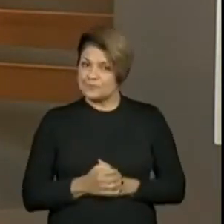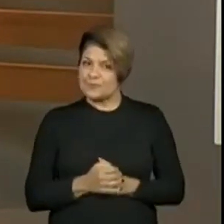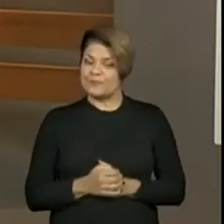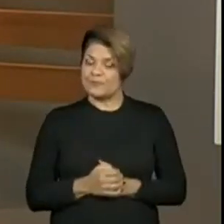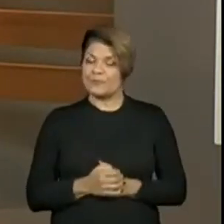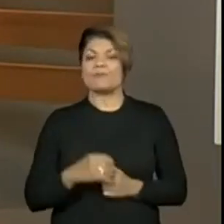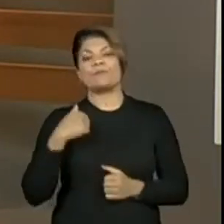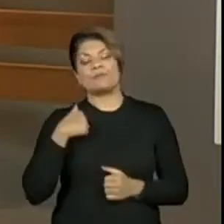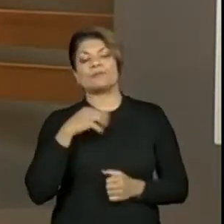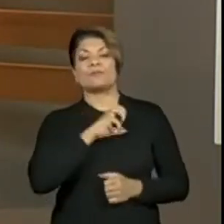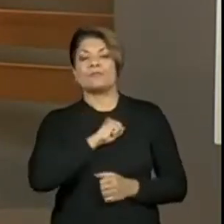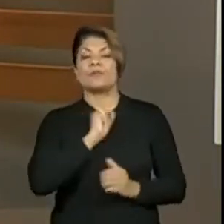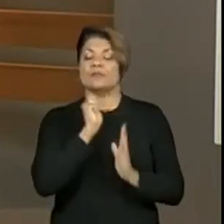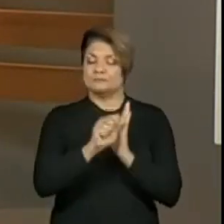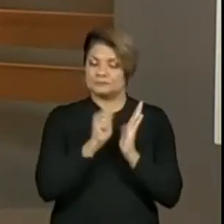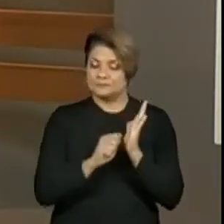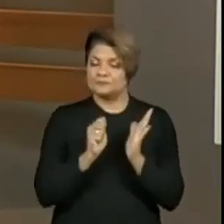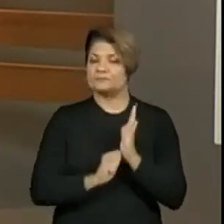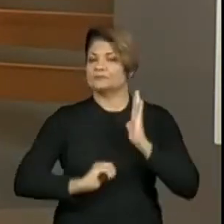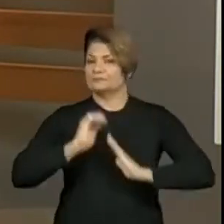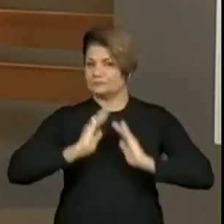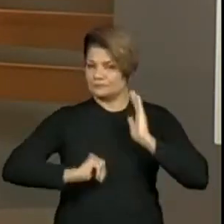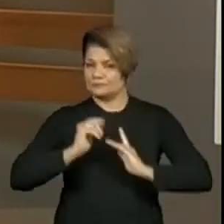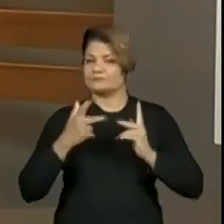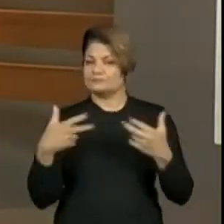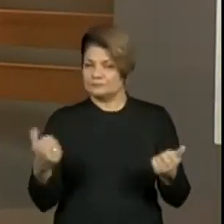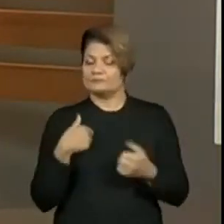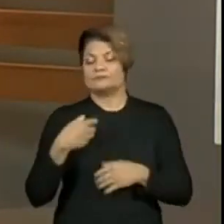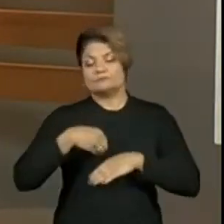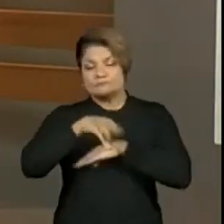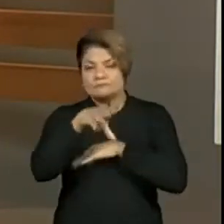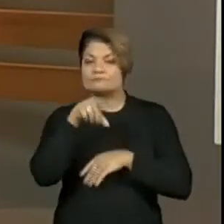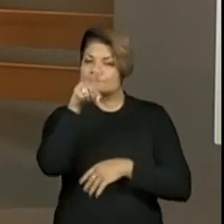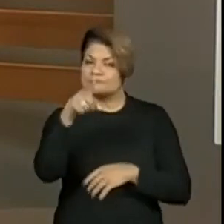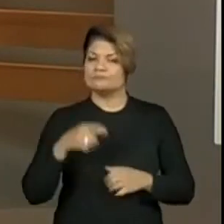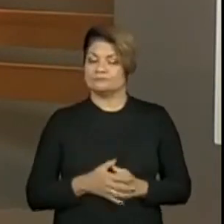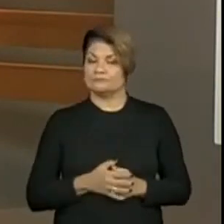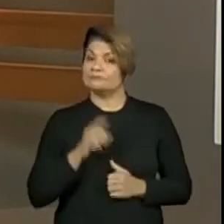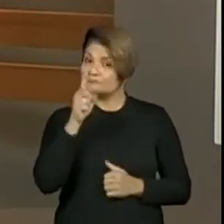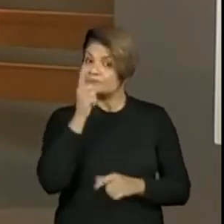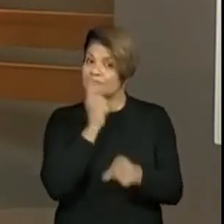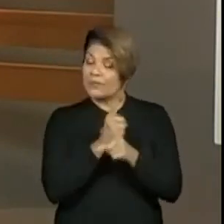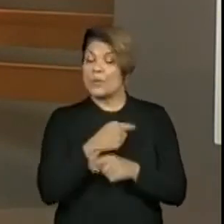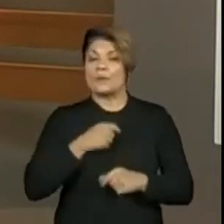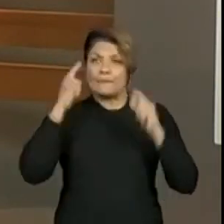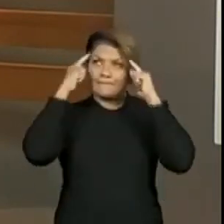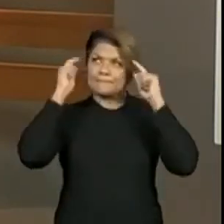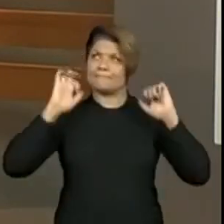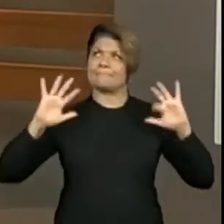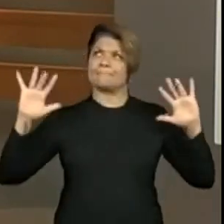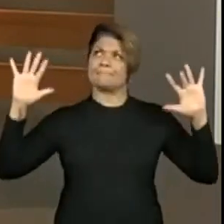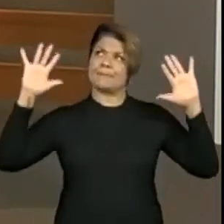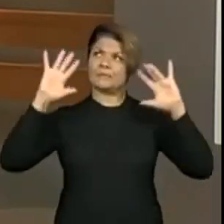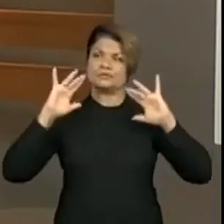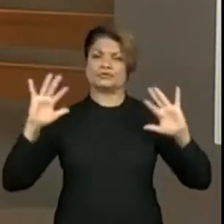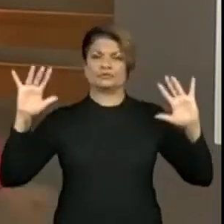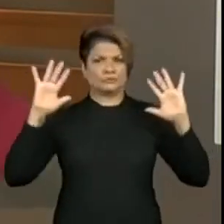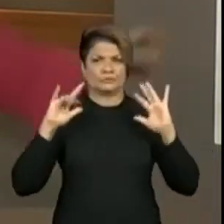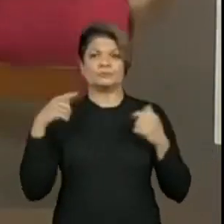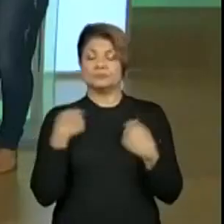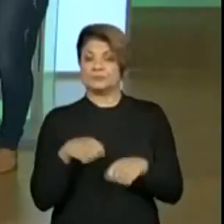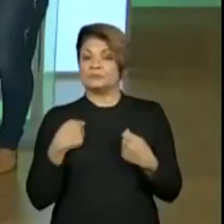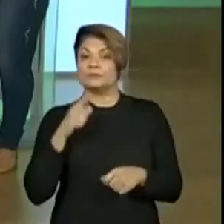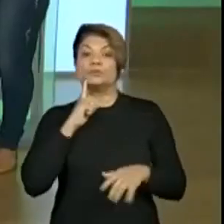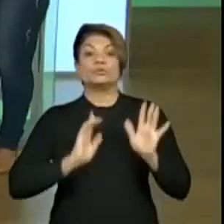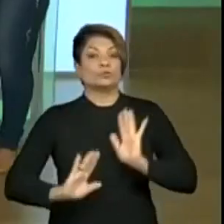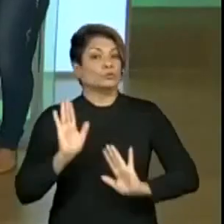E vocês vão descobrir que a gente pode fazer muita coisa com a imaginação, desde que a gente tenha o cuidado na hora de fazer essa produção.